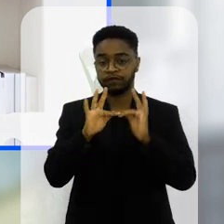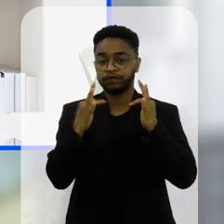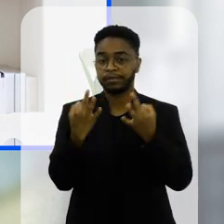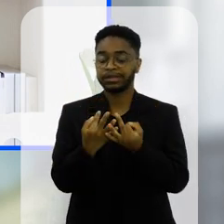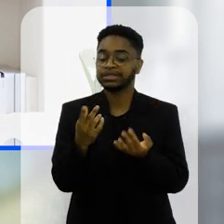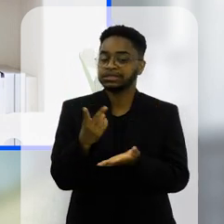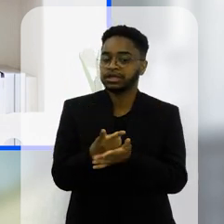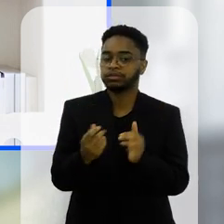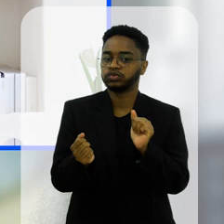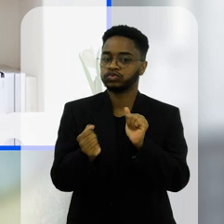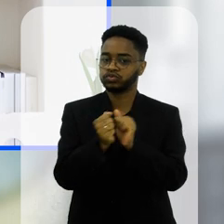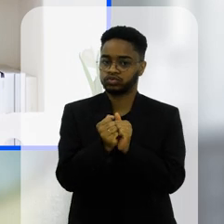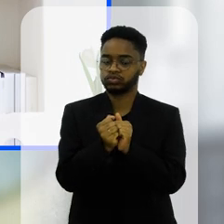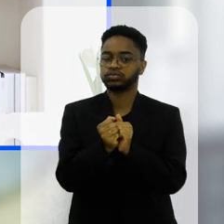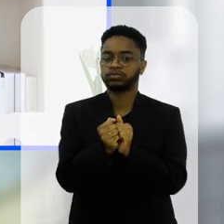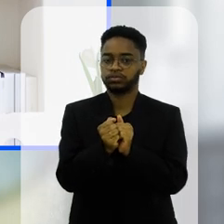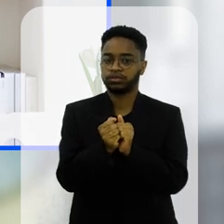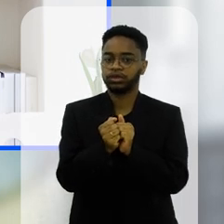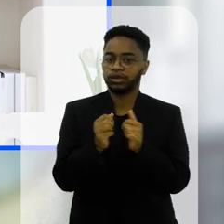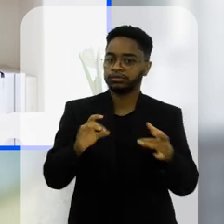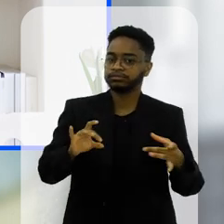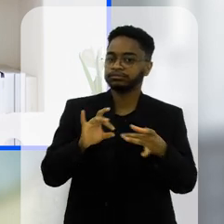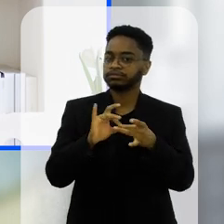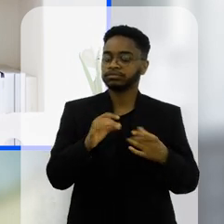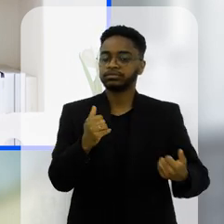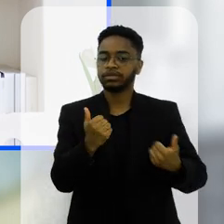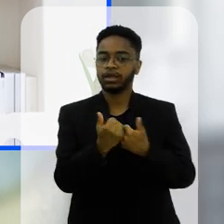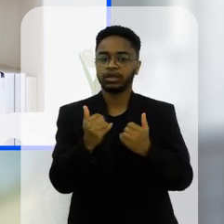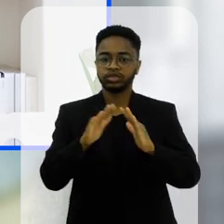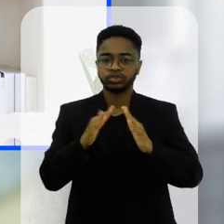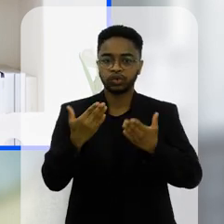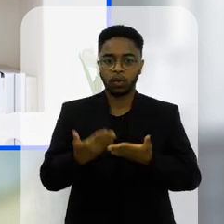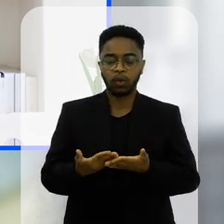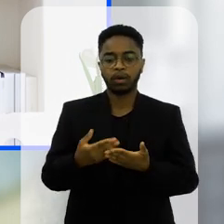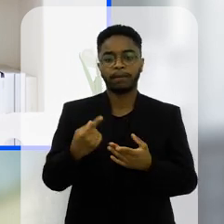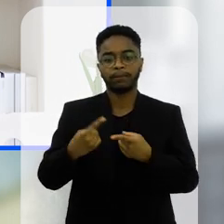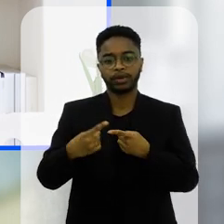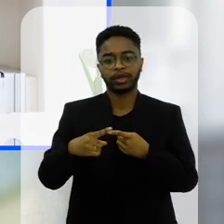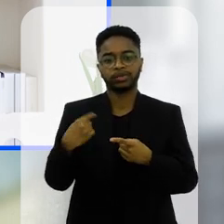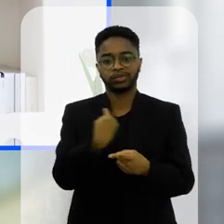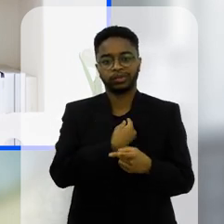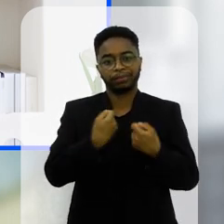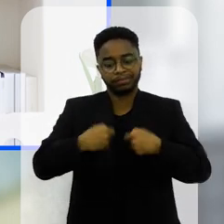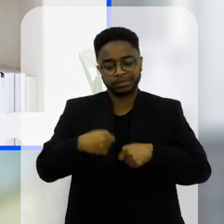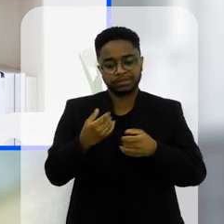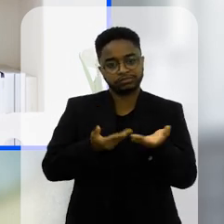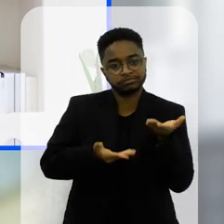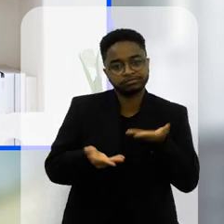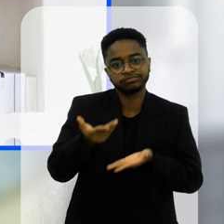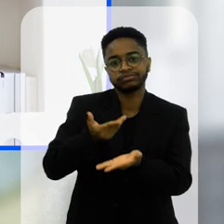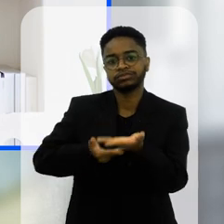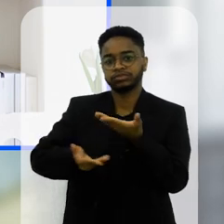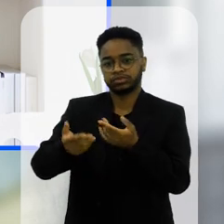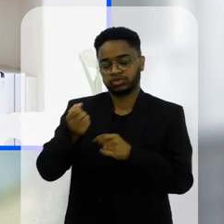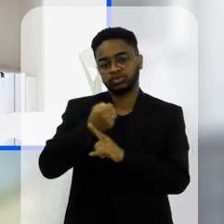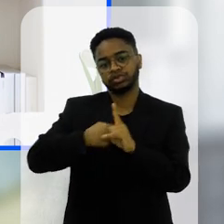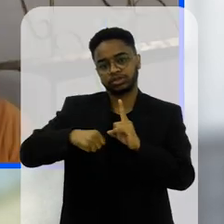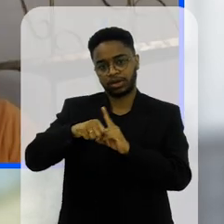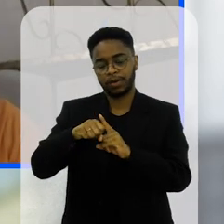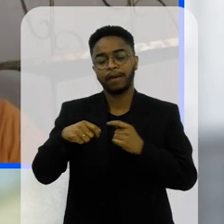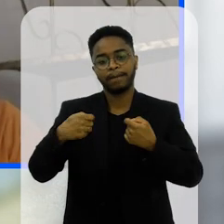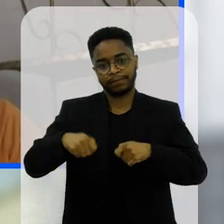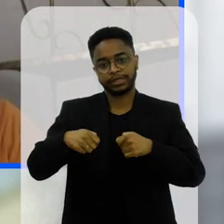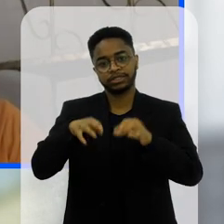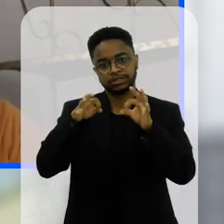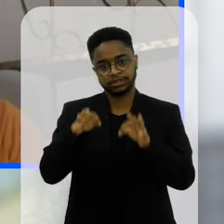a família sempre esteja junto né da escola né porque nós somos seres sociais a gente precisa dessa interação